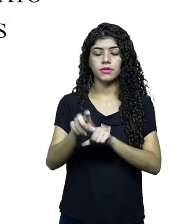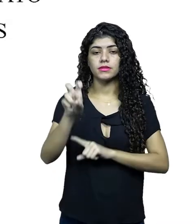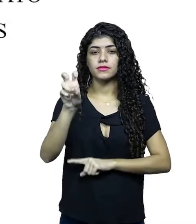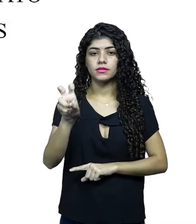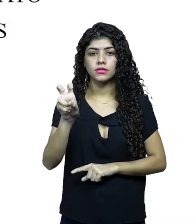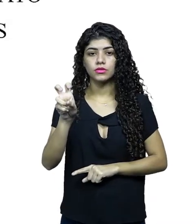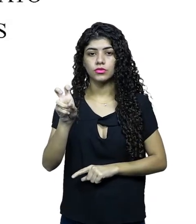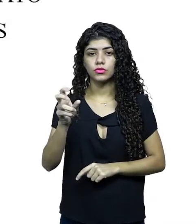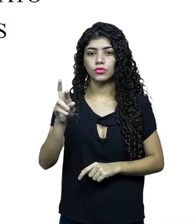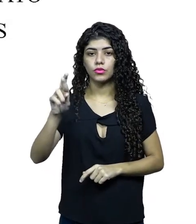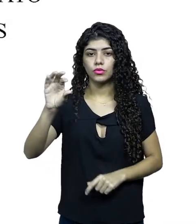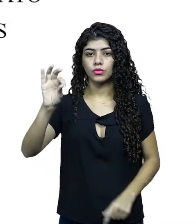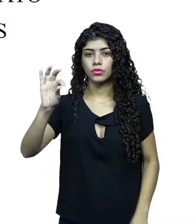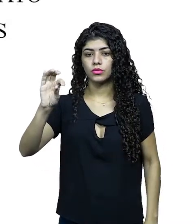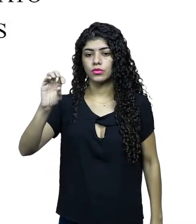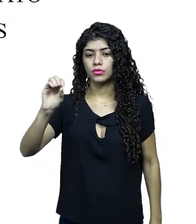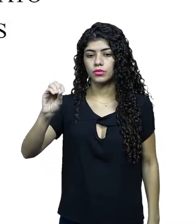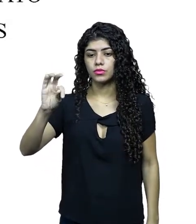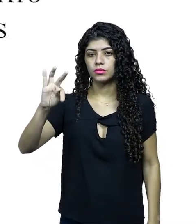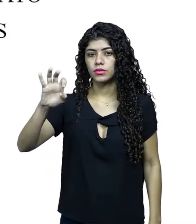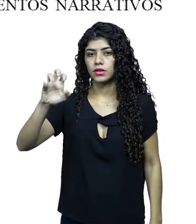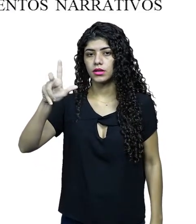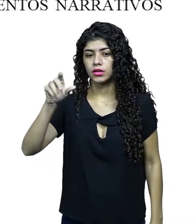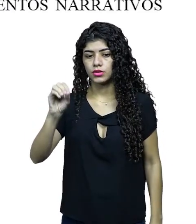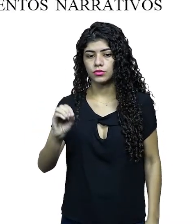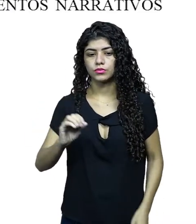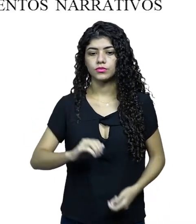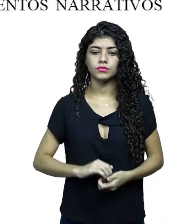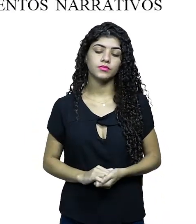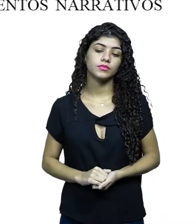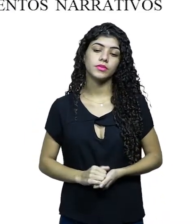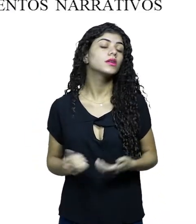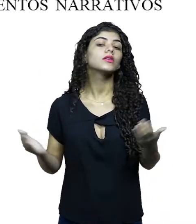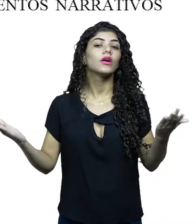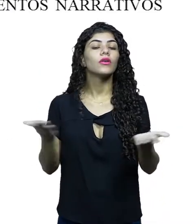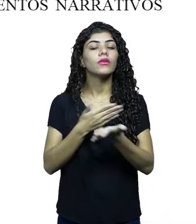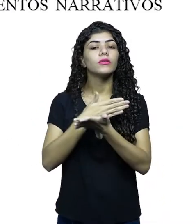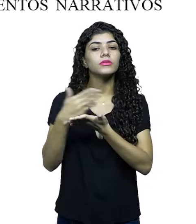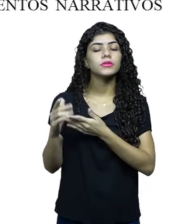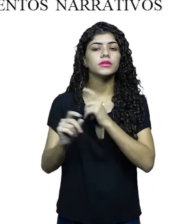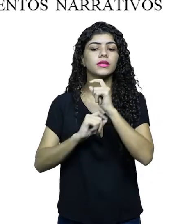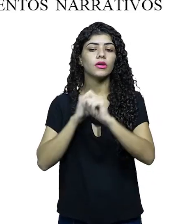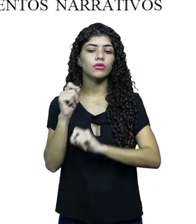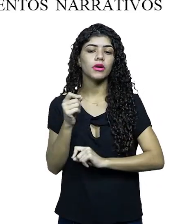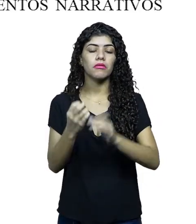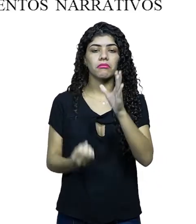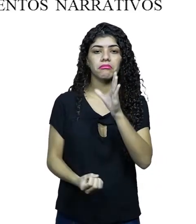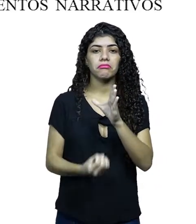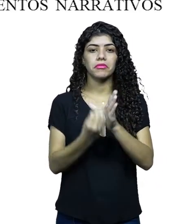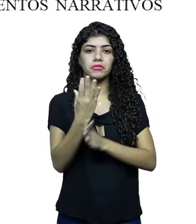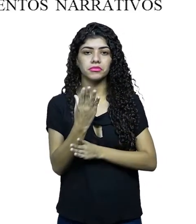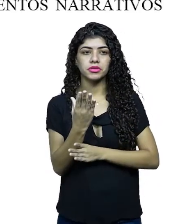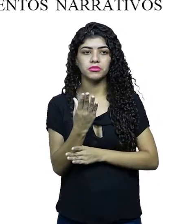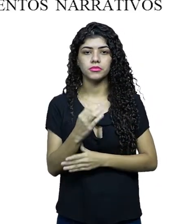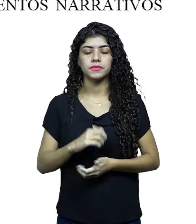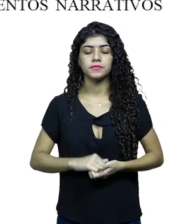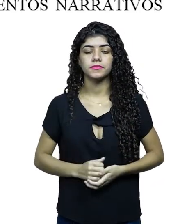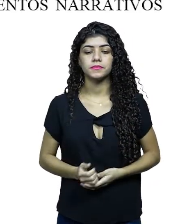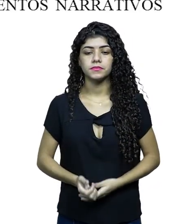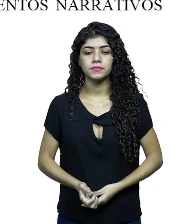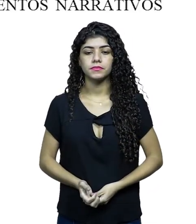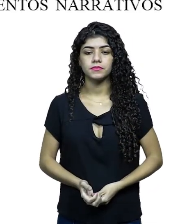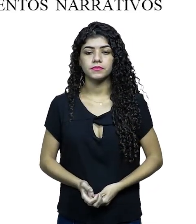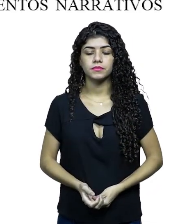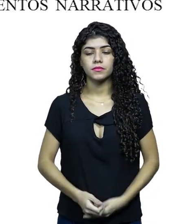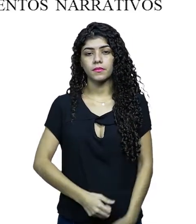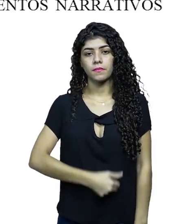locações. E cinco, o roteiro. Então, vamos começar com os elementos criativos da